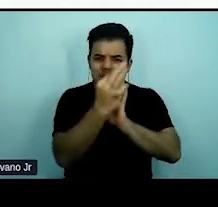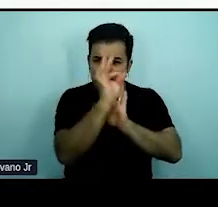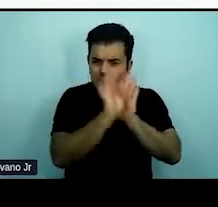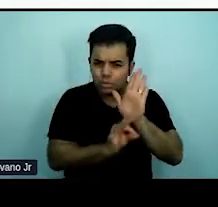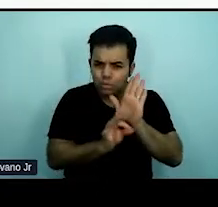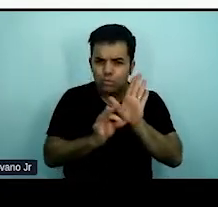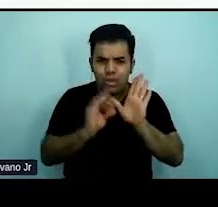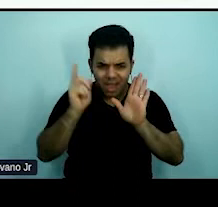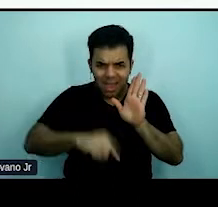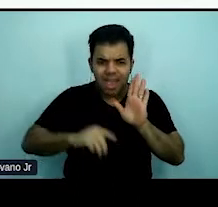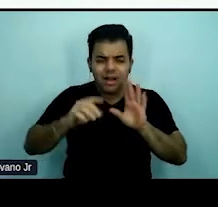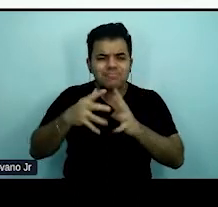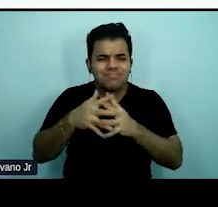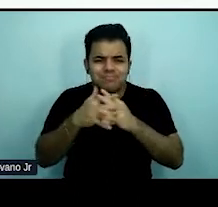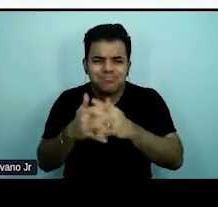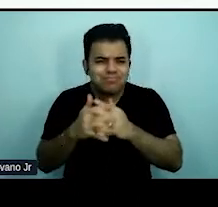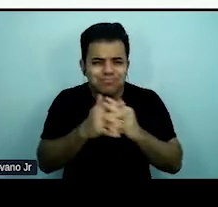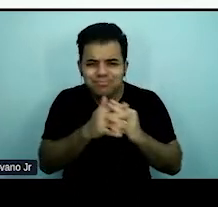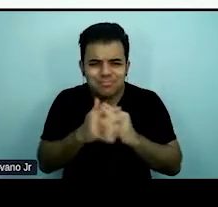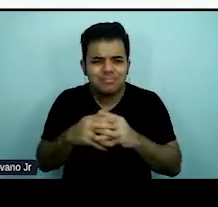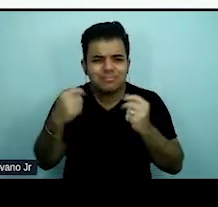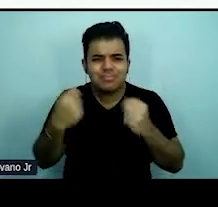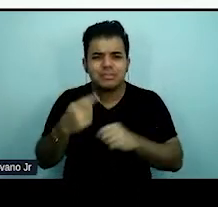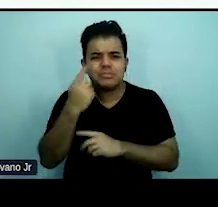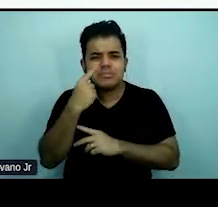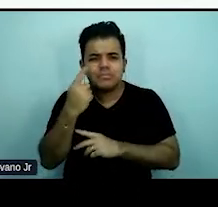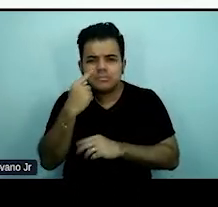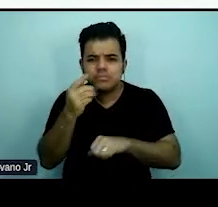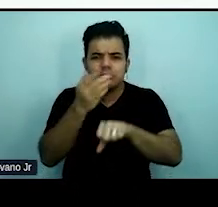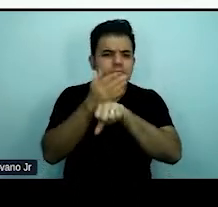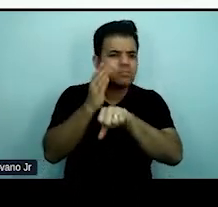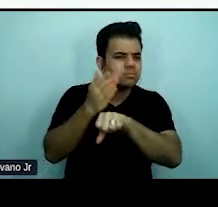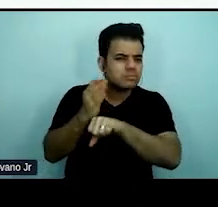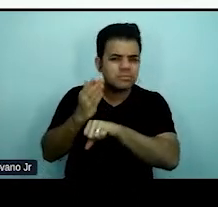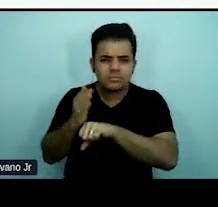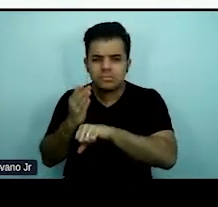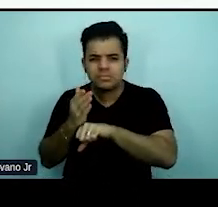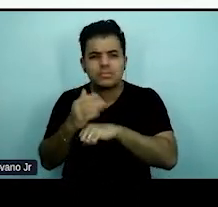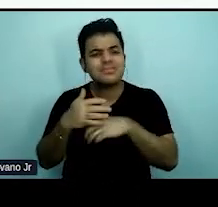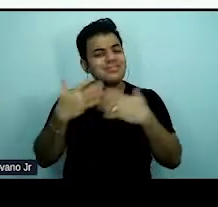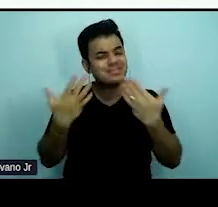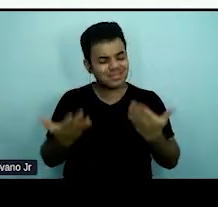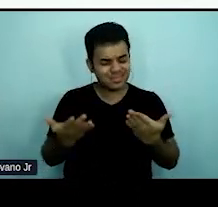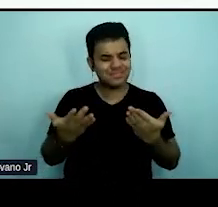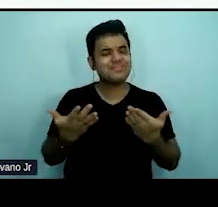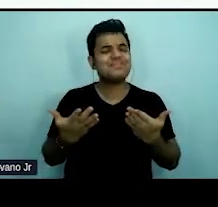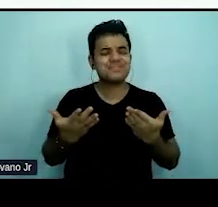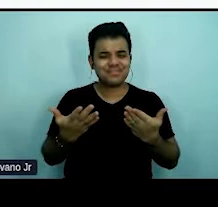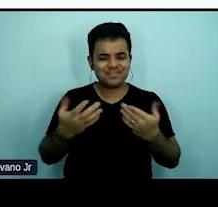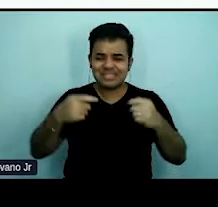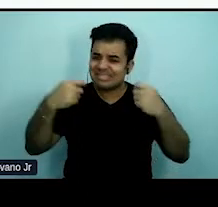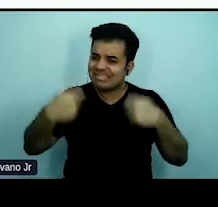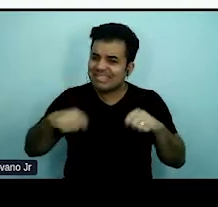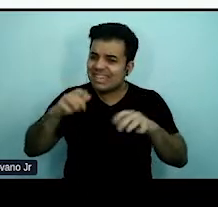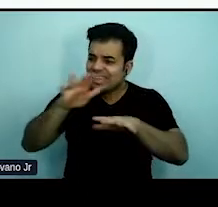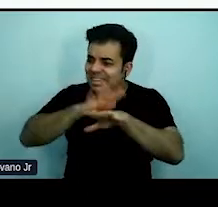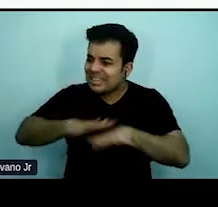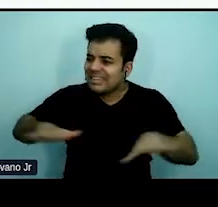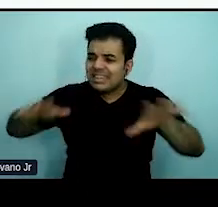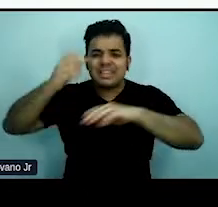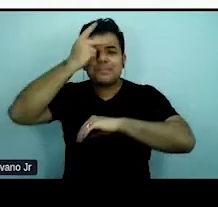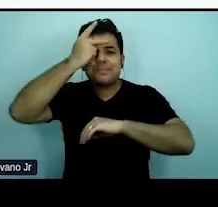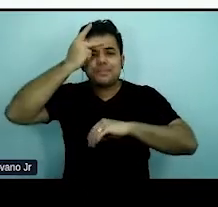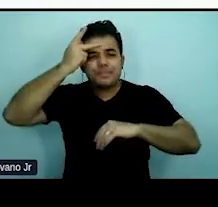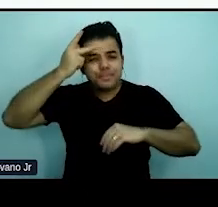complexas para interpretar. Então, daí a necessidade, como uma questão de